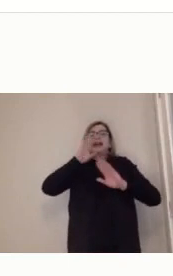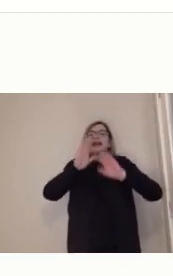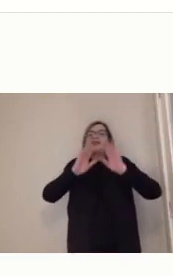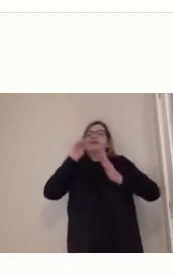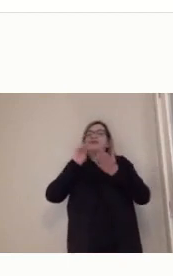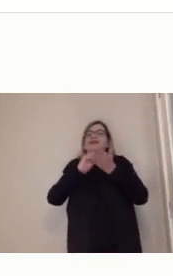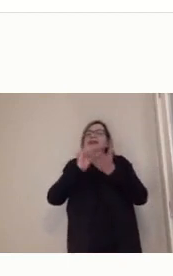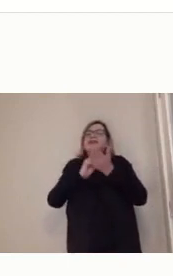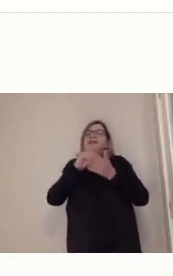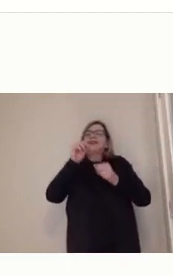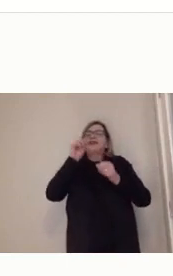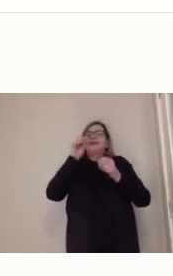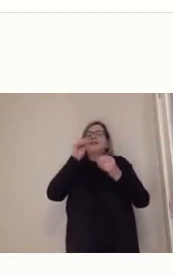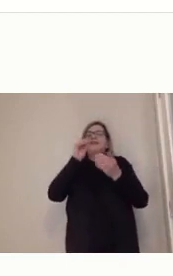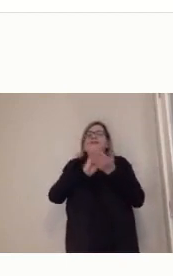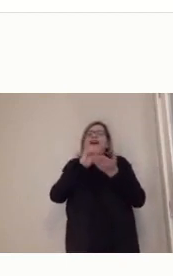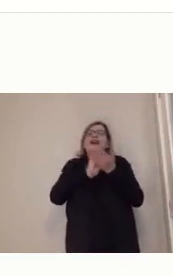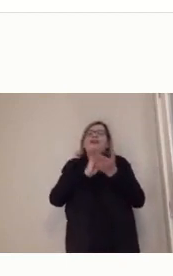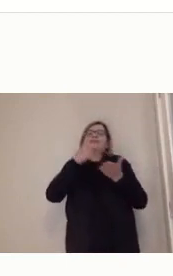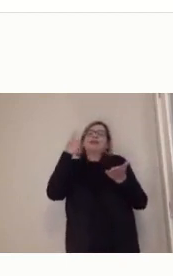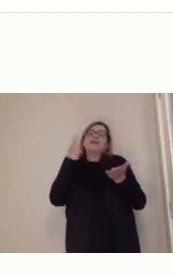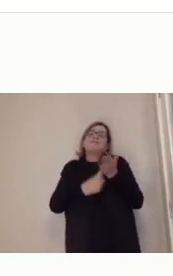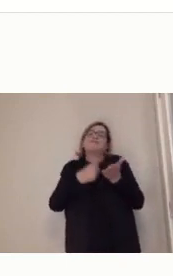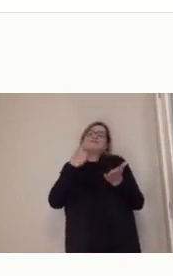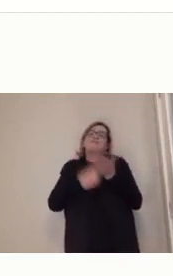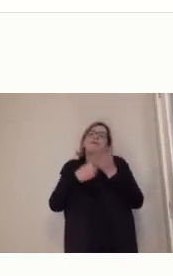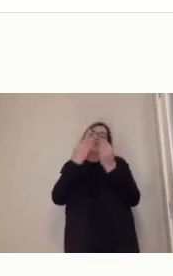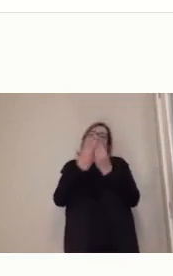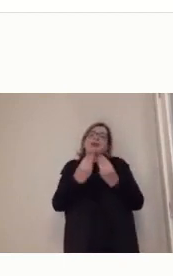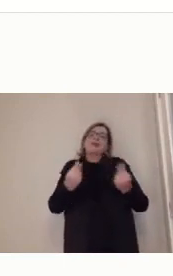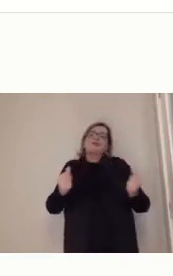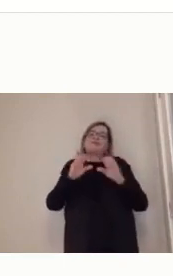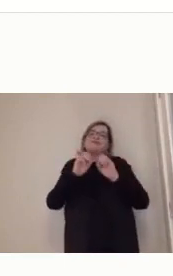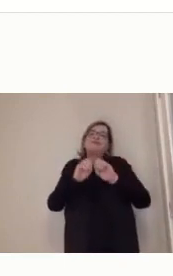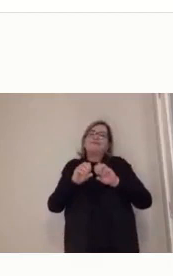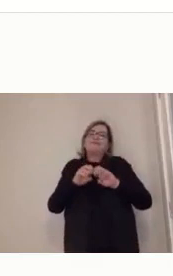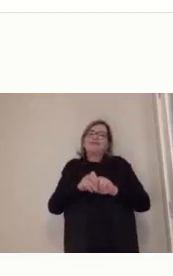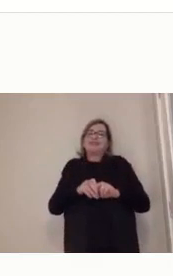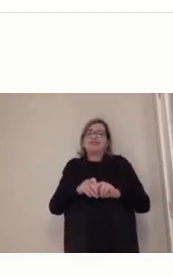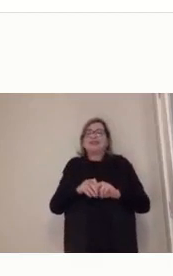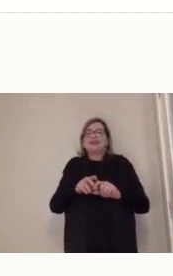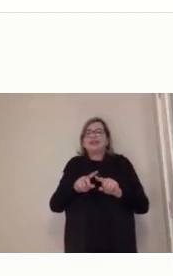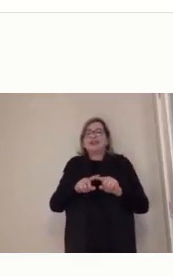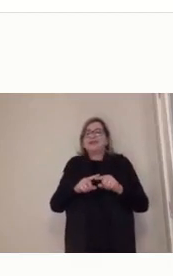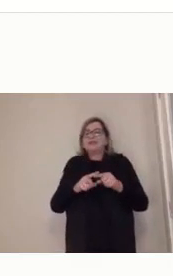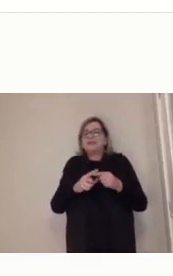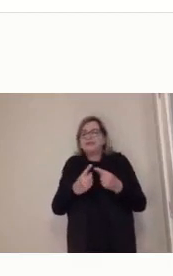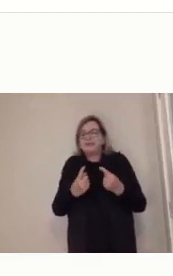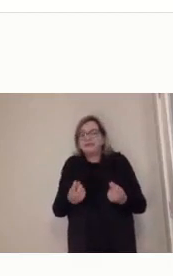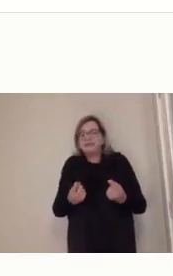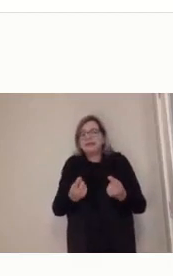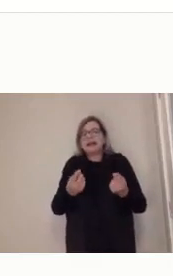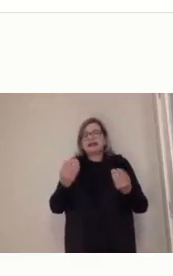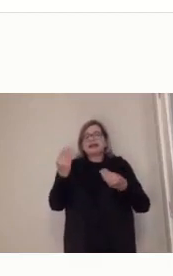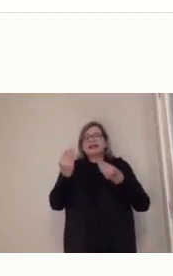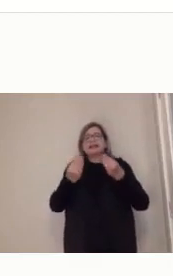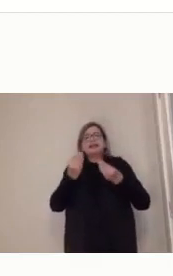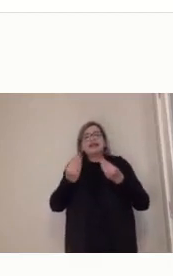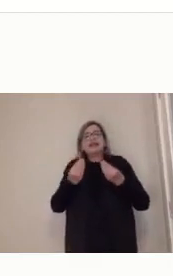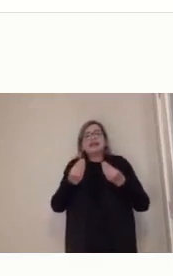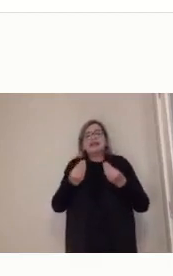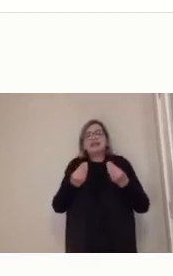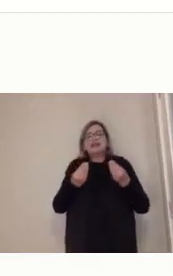muito pequeno, né? Uma educação à distância pública que seja gratuita de acesso às pessoas é muito pouco.